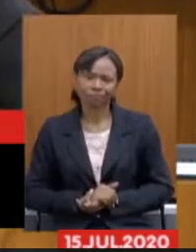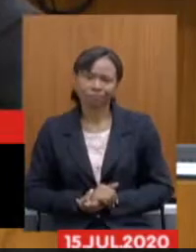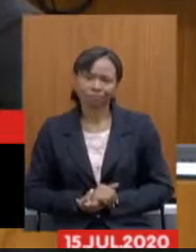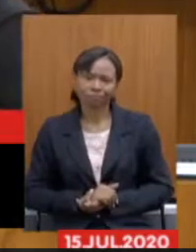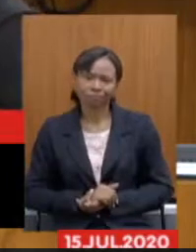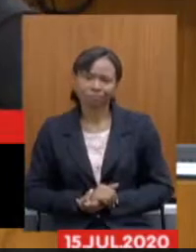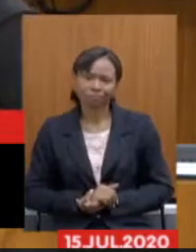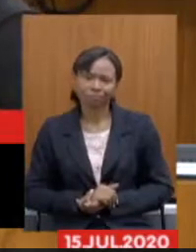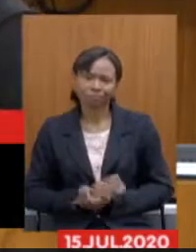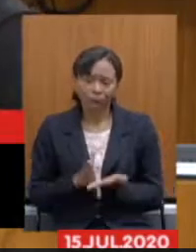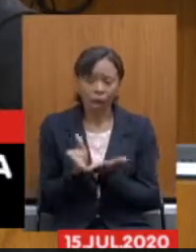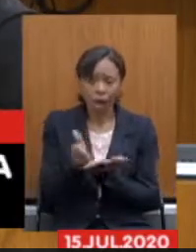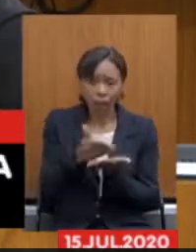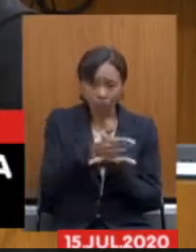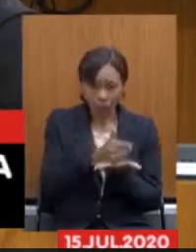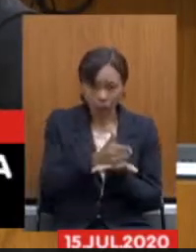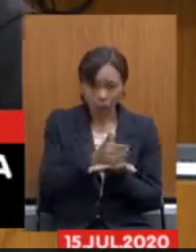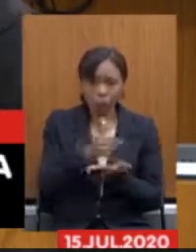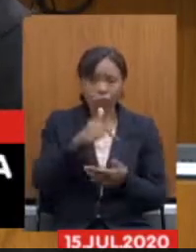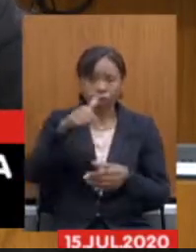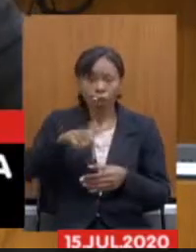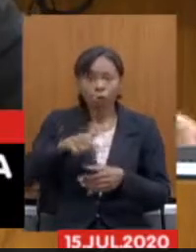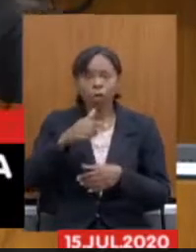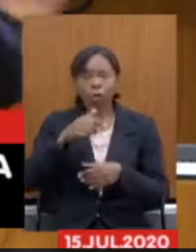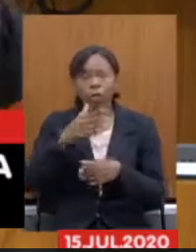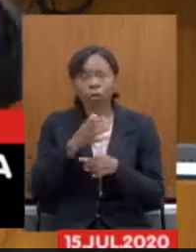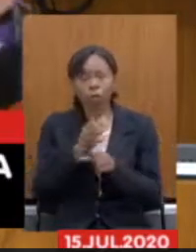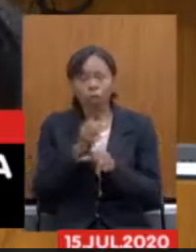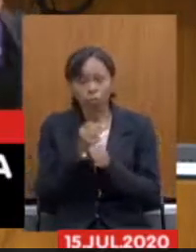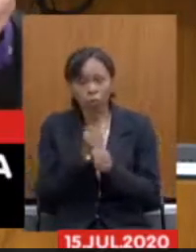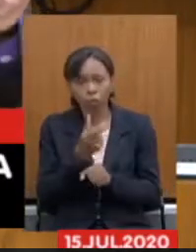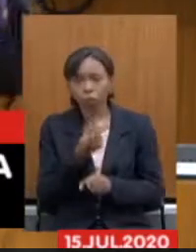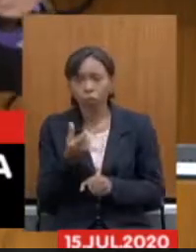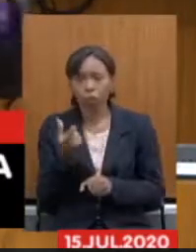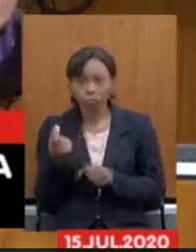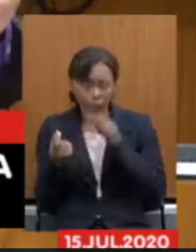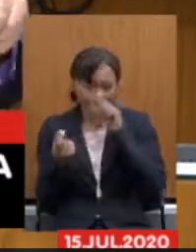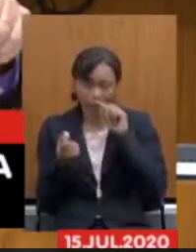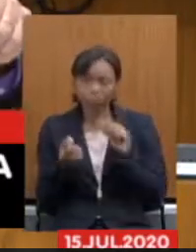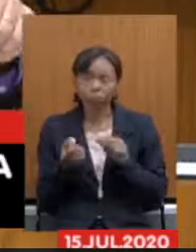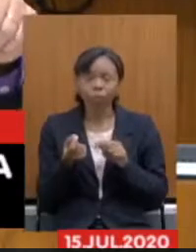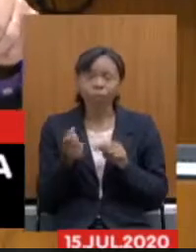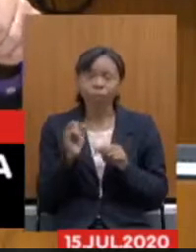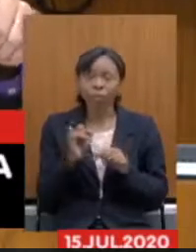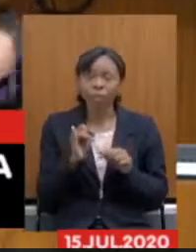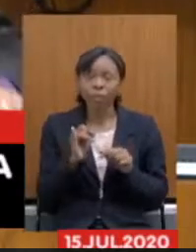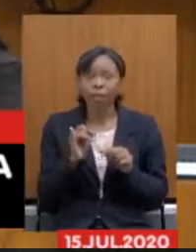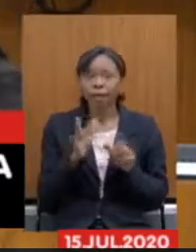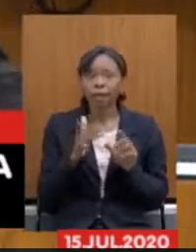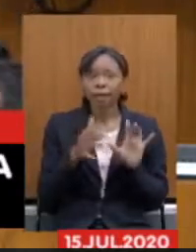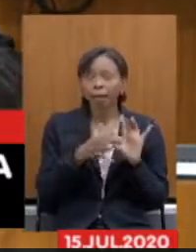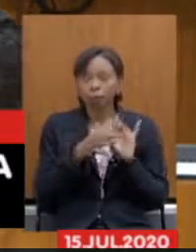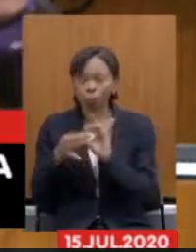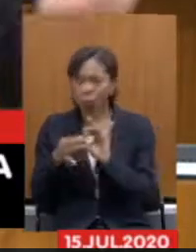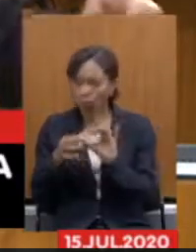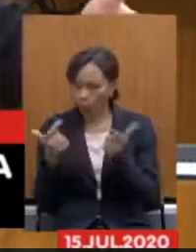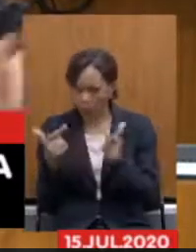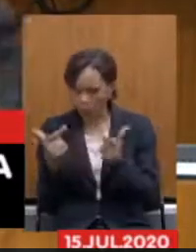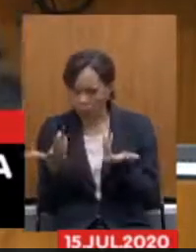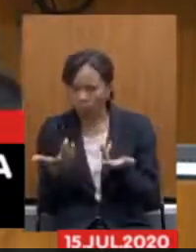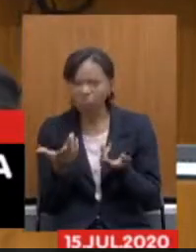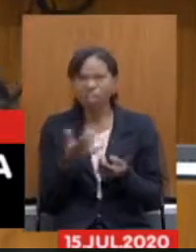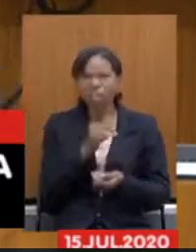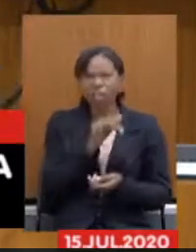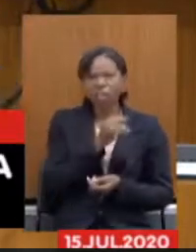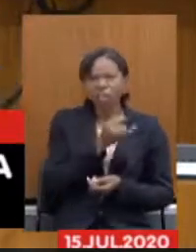a arrecadação esse ano se não fosse pelos aloprados ligados ao governador nós teríamos de 1º de